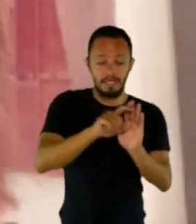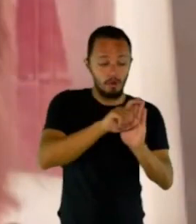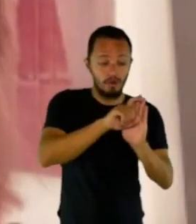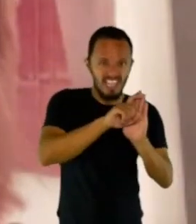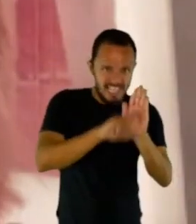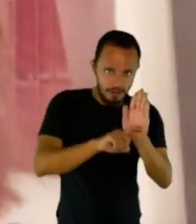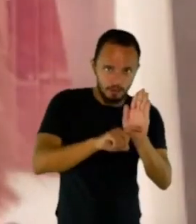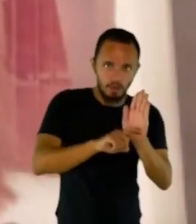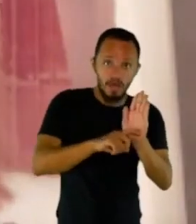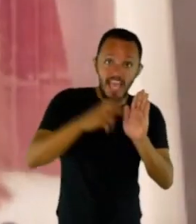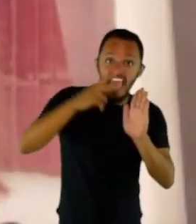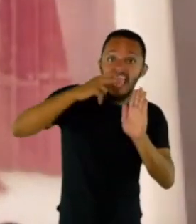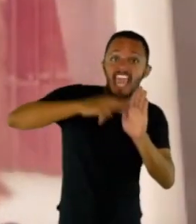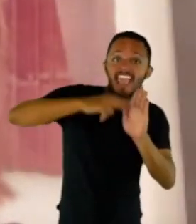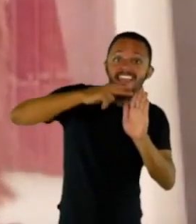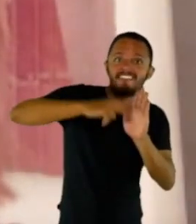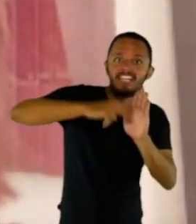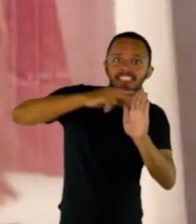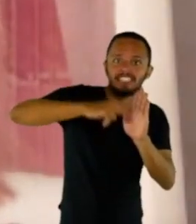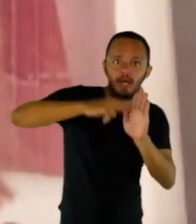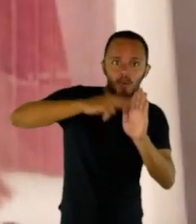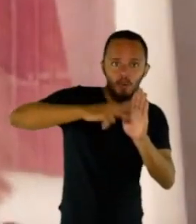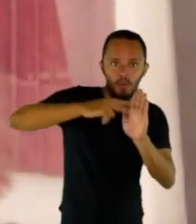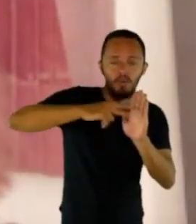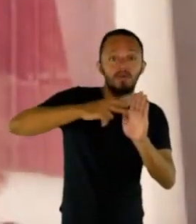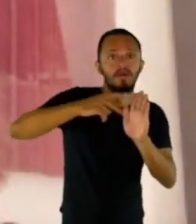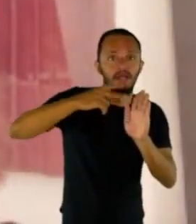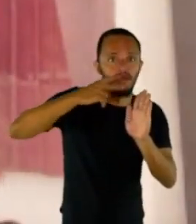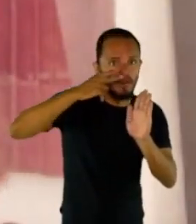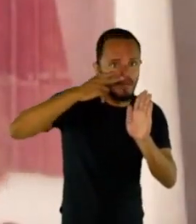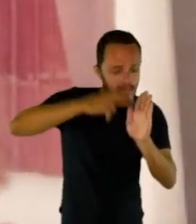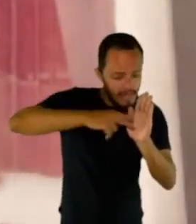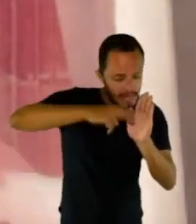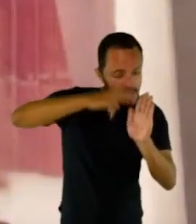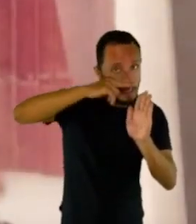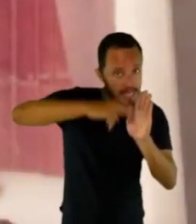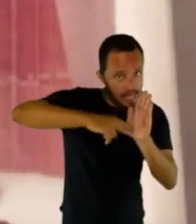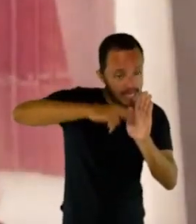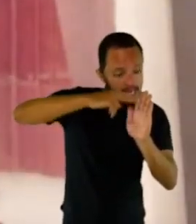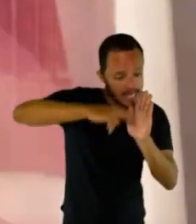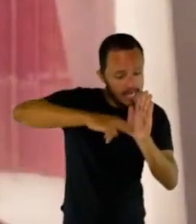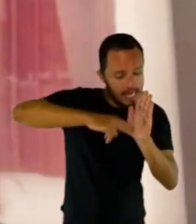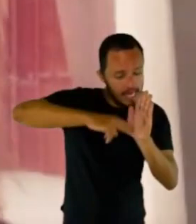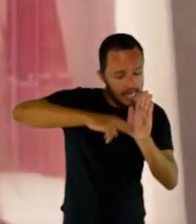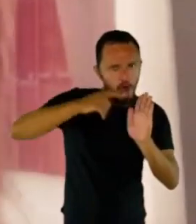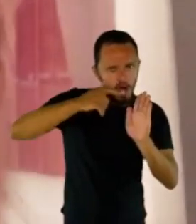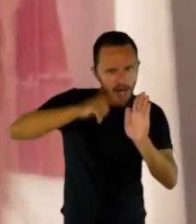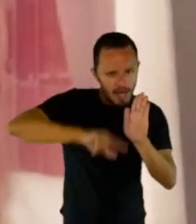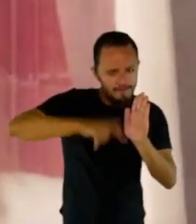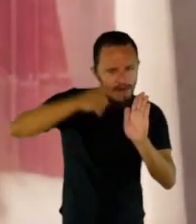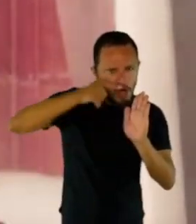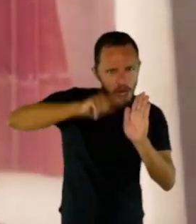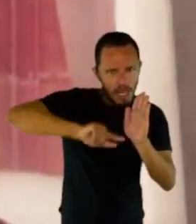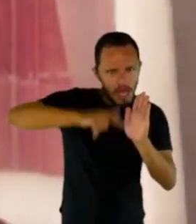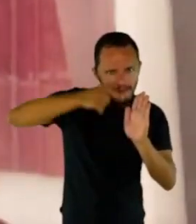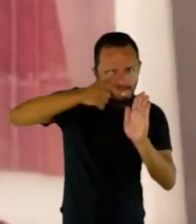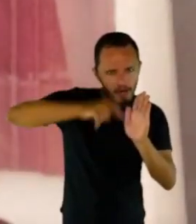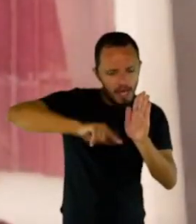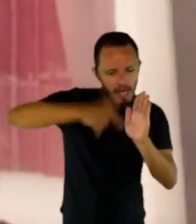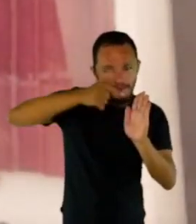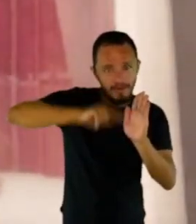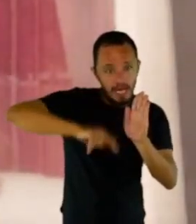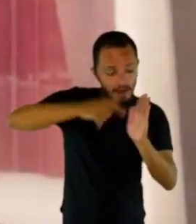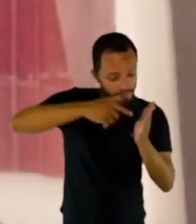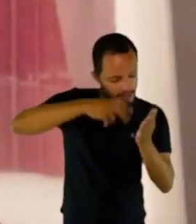Porque o meu livro foi revisado várias vezes e, às vezes, assim, a gente olhava de novo e ainda via erro. e eu comprei